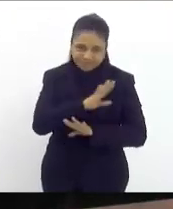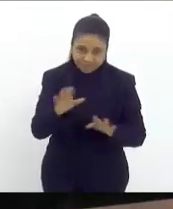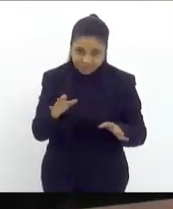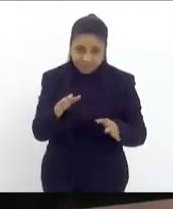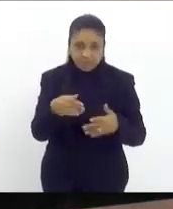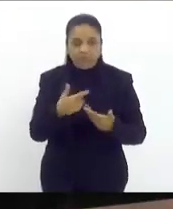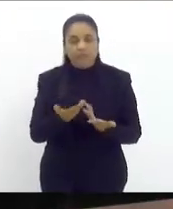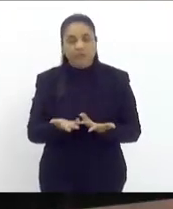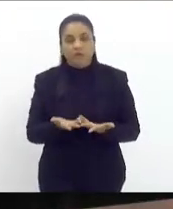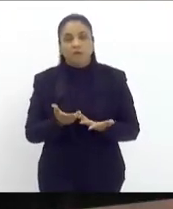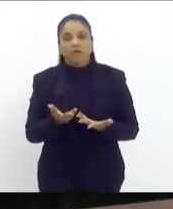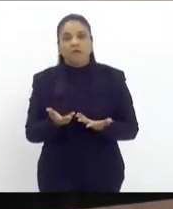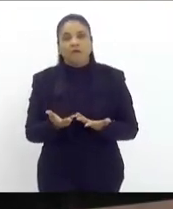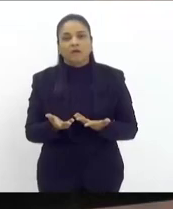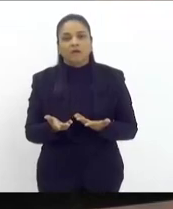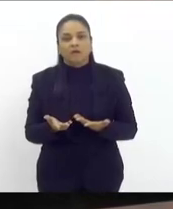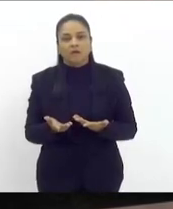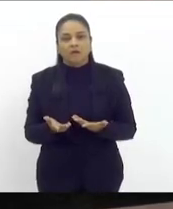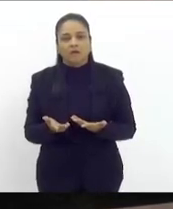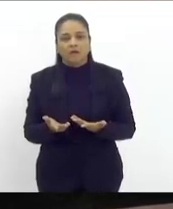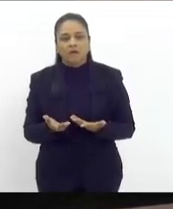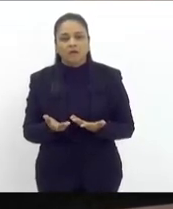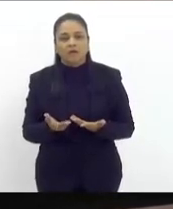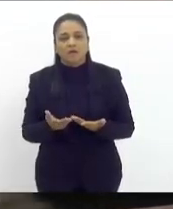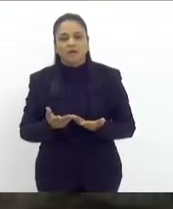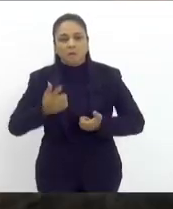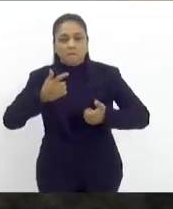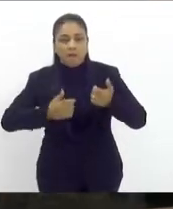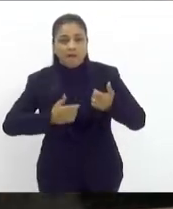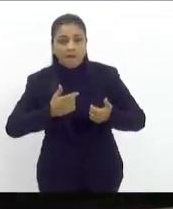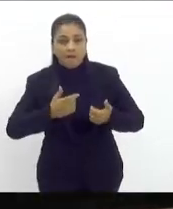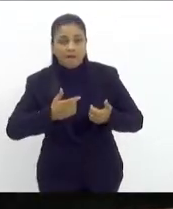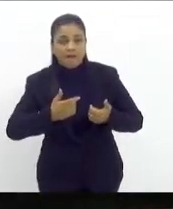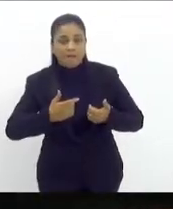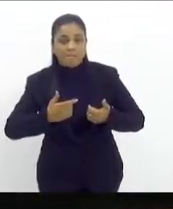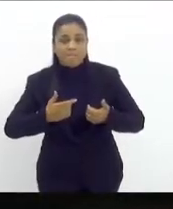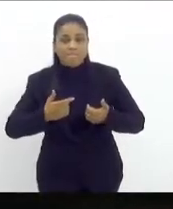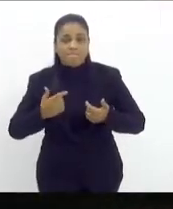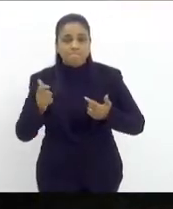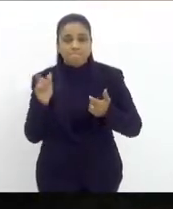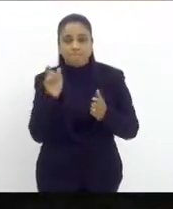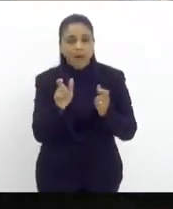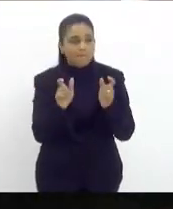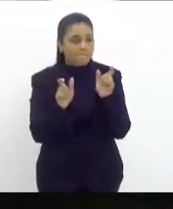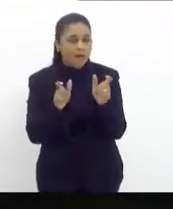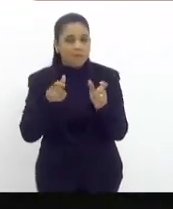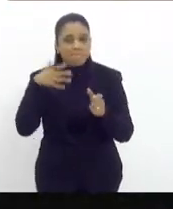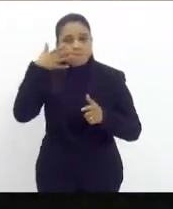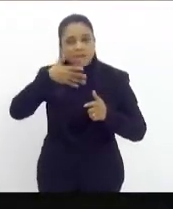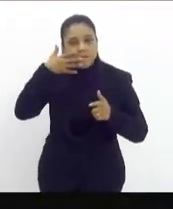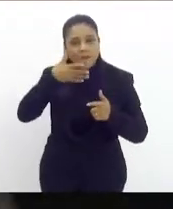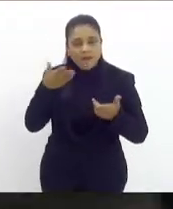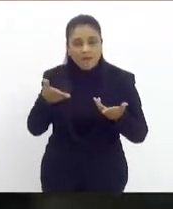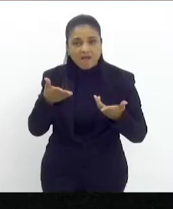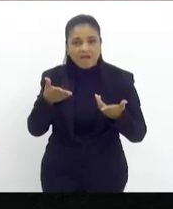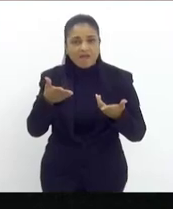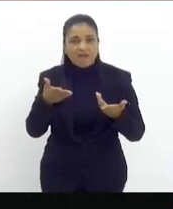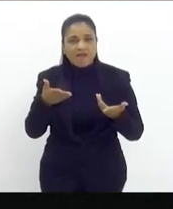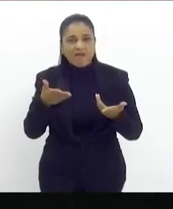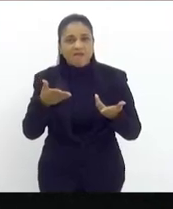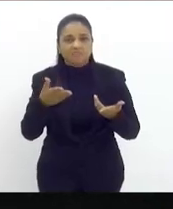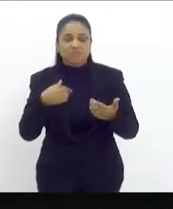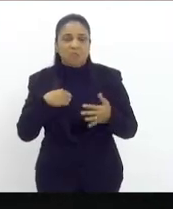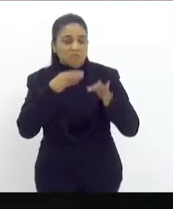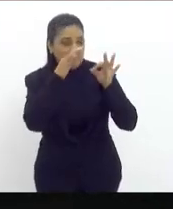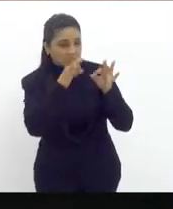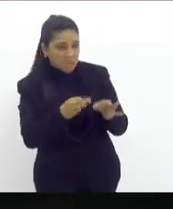está aí uma está aí uma guerra de narrativas hoje em dia parece que na política não precisa mais ser o certo ou